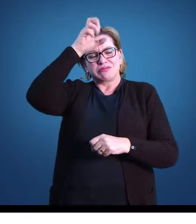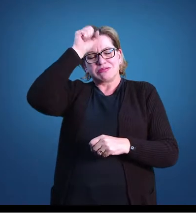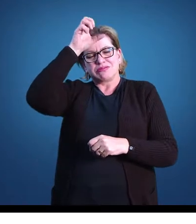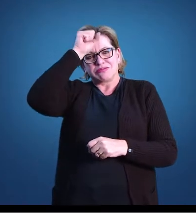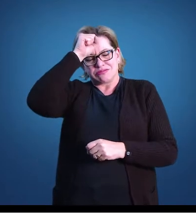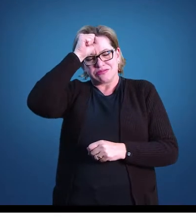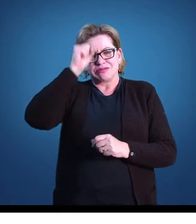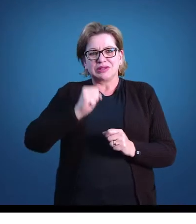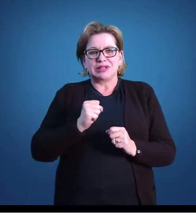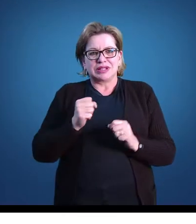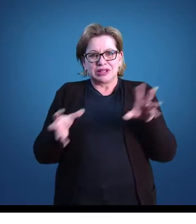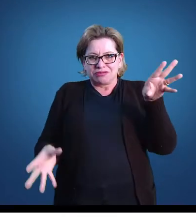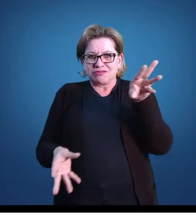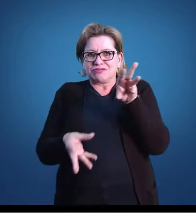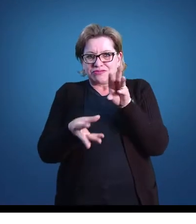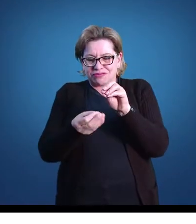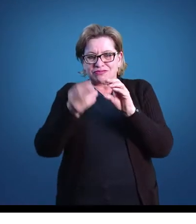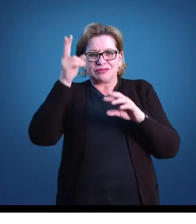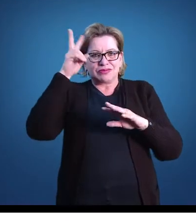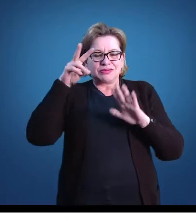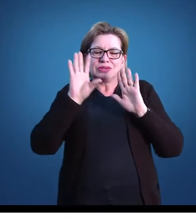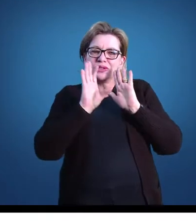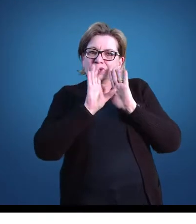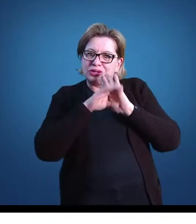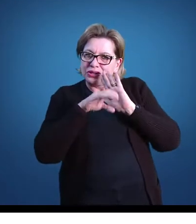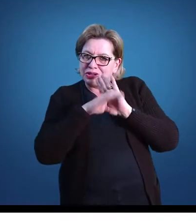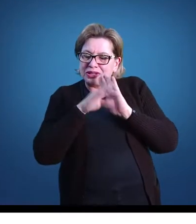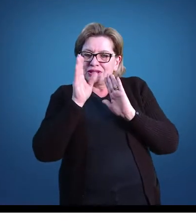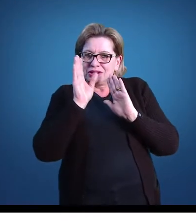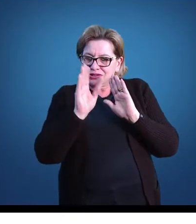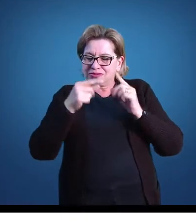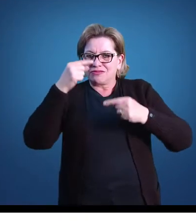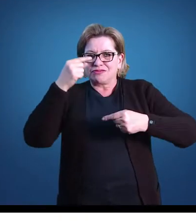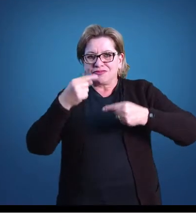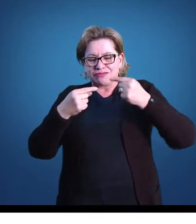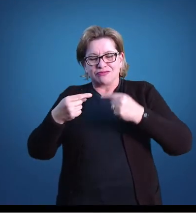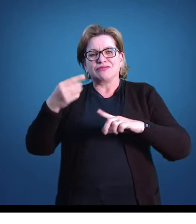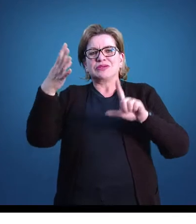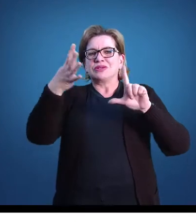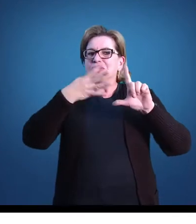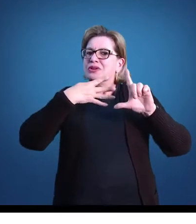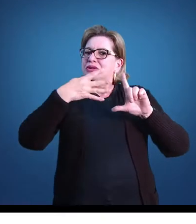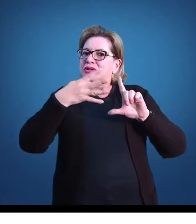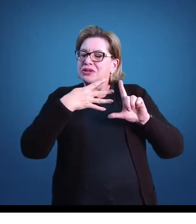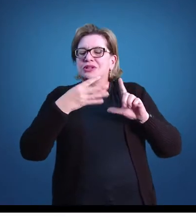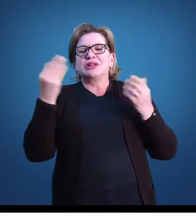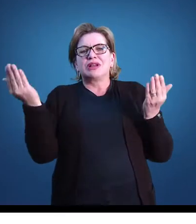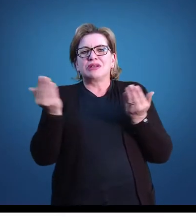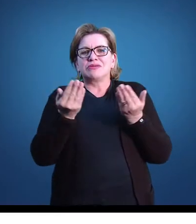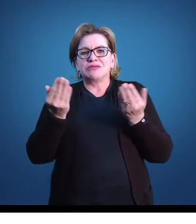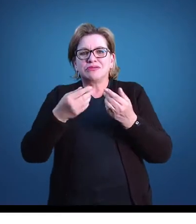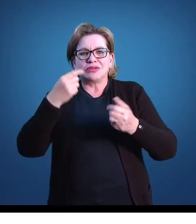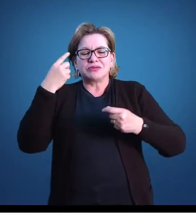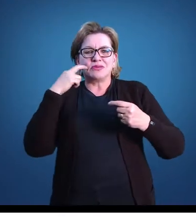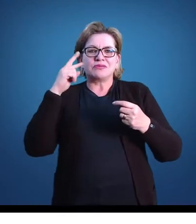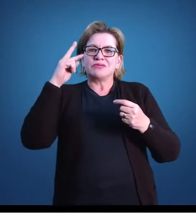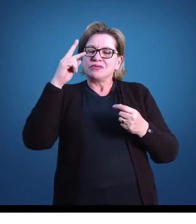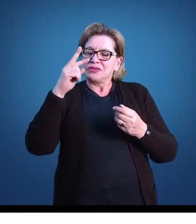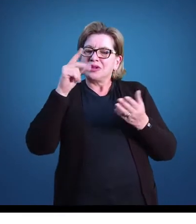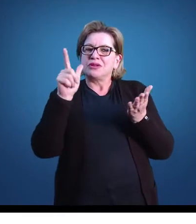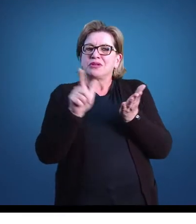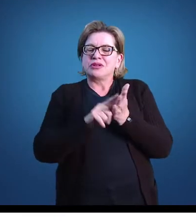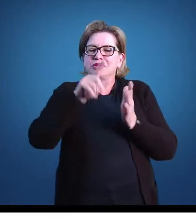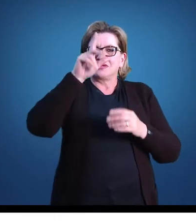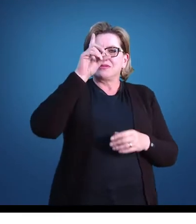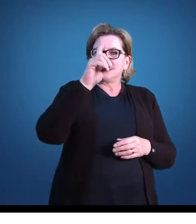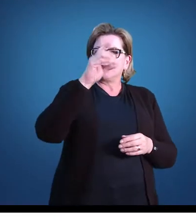A partir dessa breve retomada das discussões que nós já fizemos no nosso e-book, vamos partir para os nossos documentos norteadores e